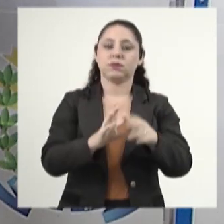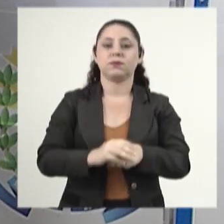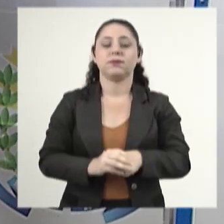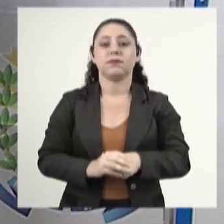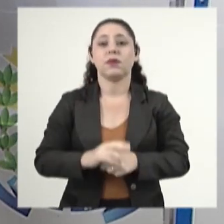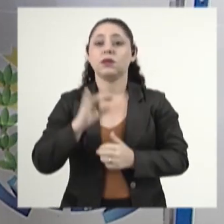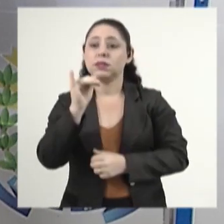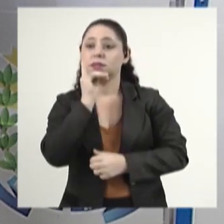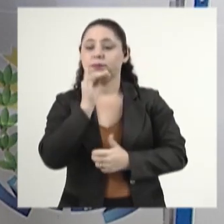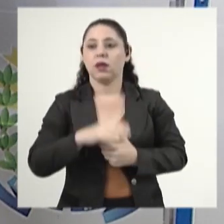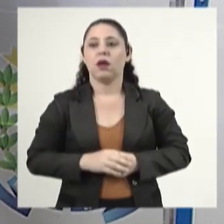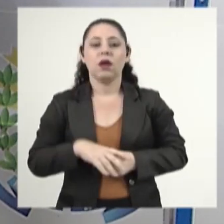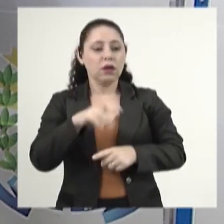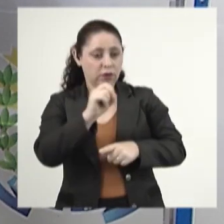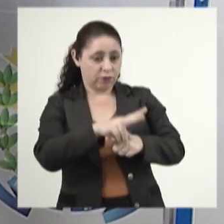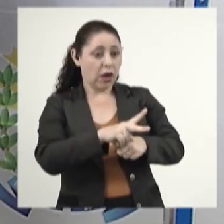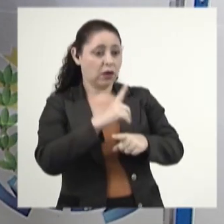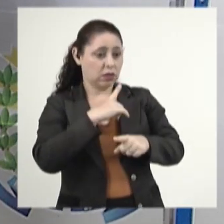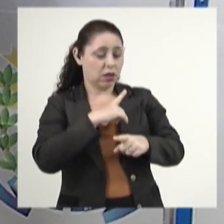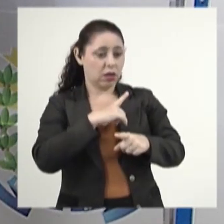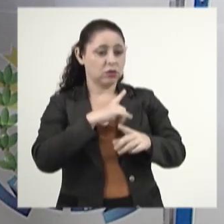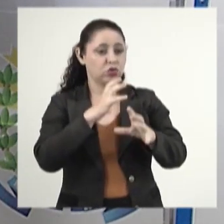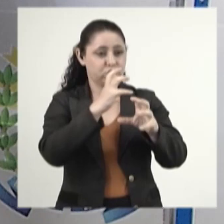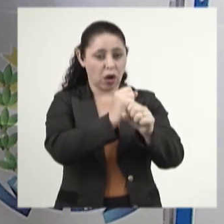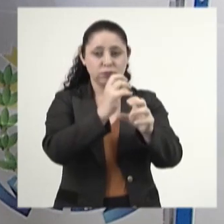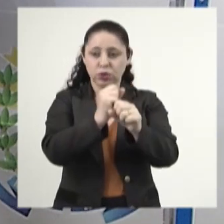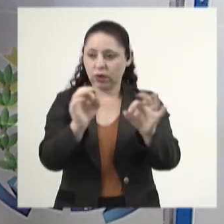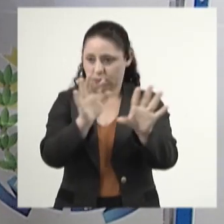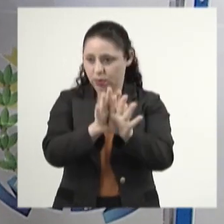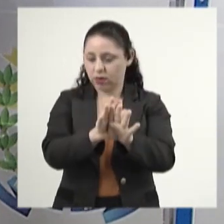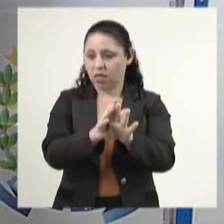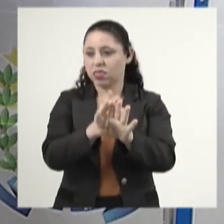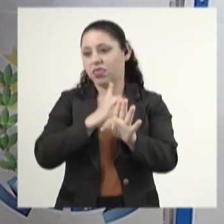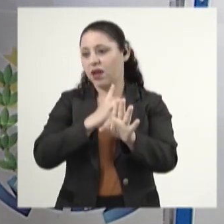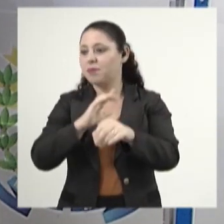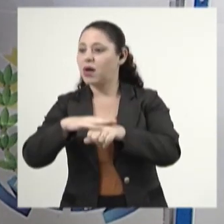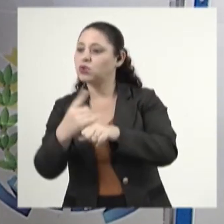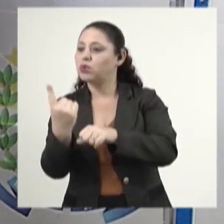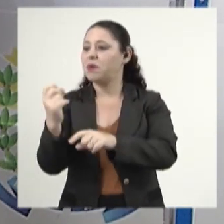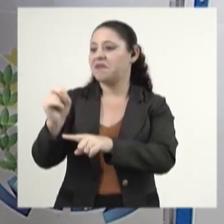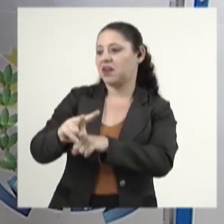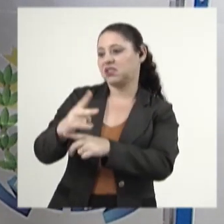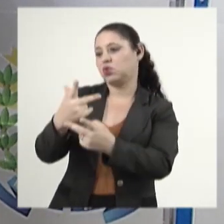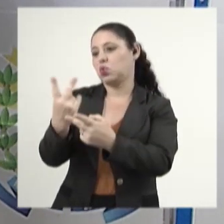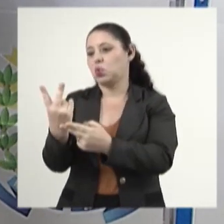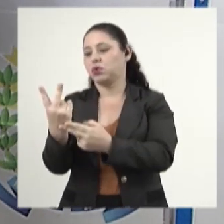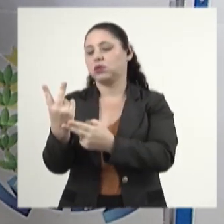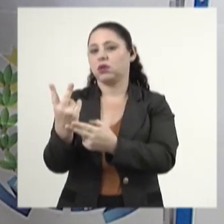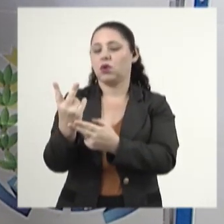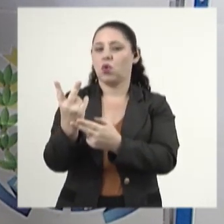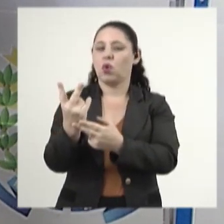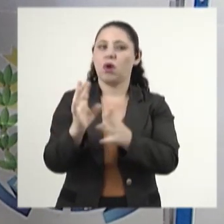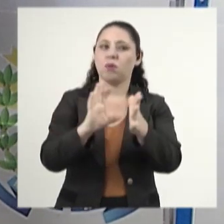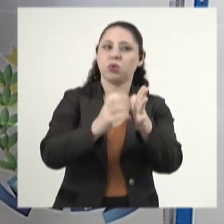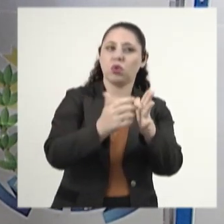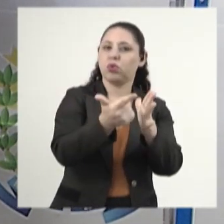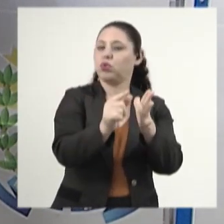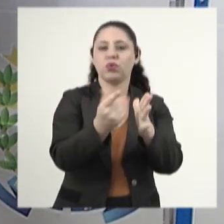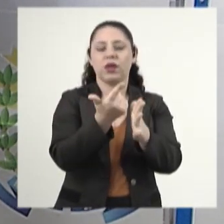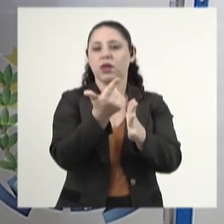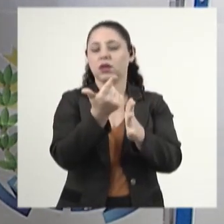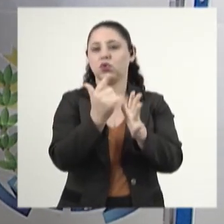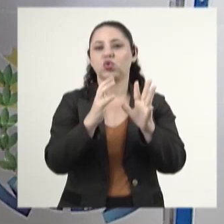ocorra de sobrar vagas nas comissões, porque os outros blocos, numa situação hipotética, não